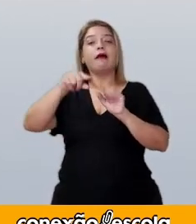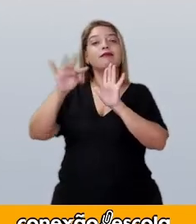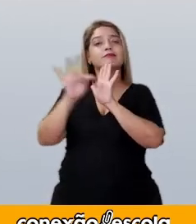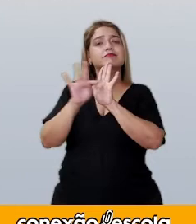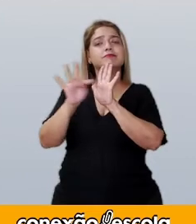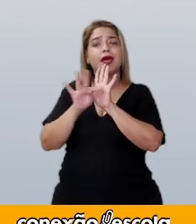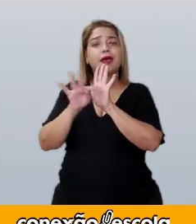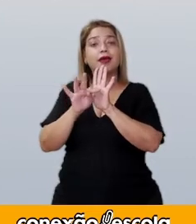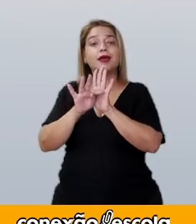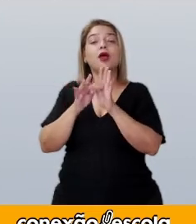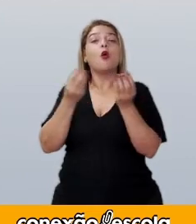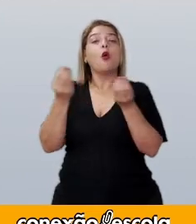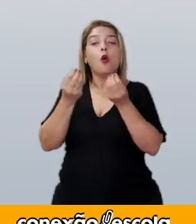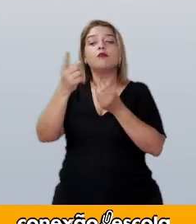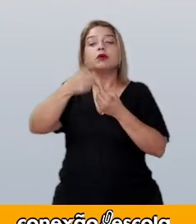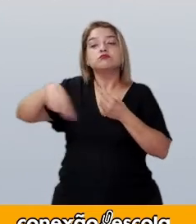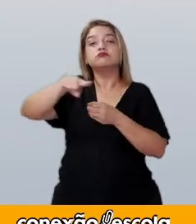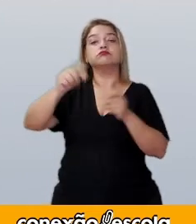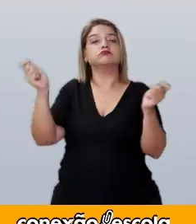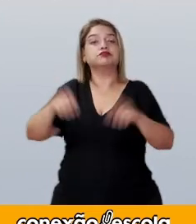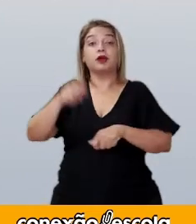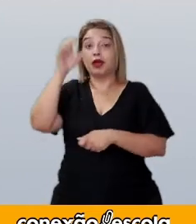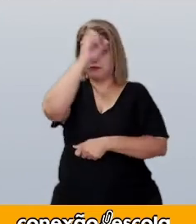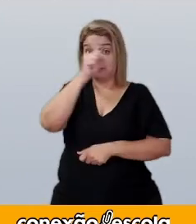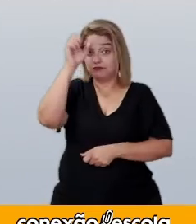como forma de aprendizagem.